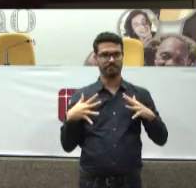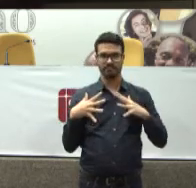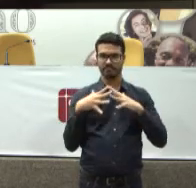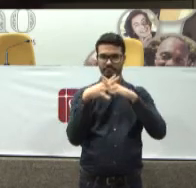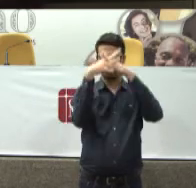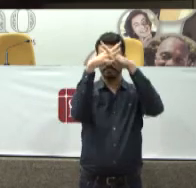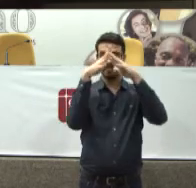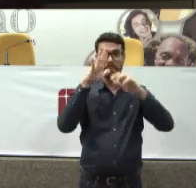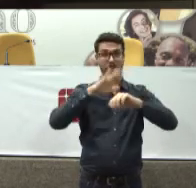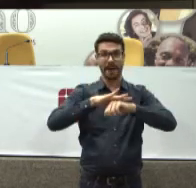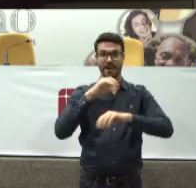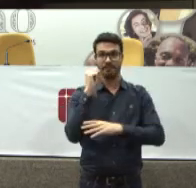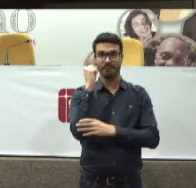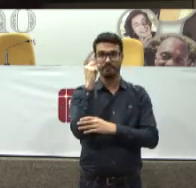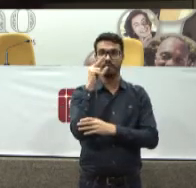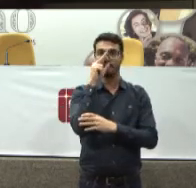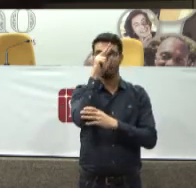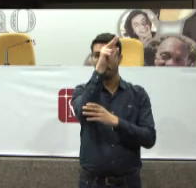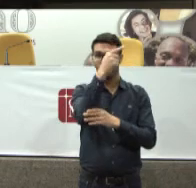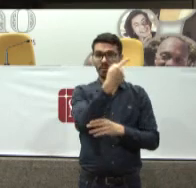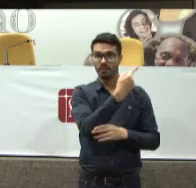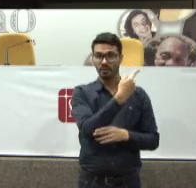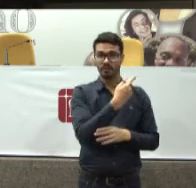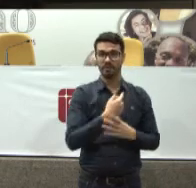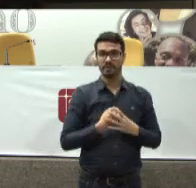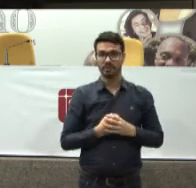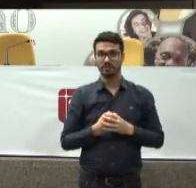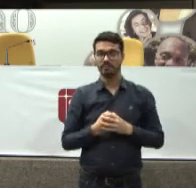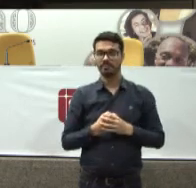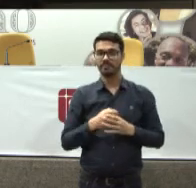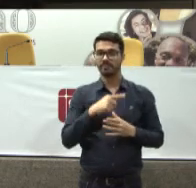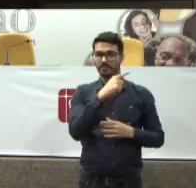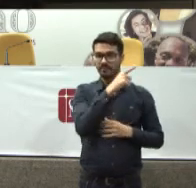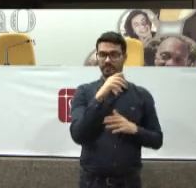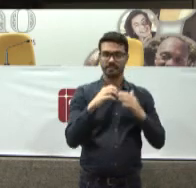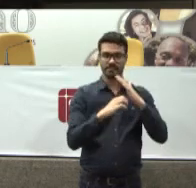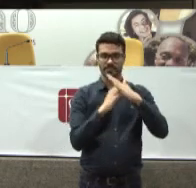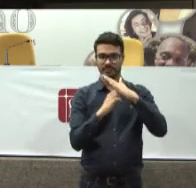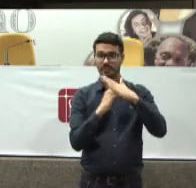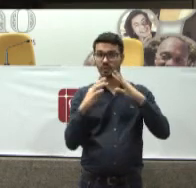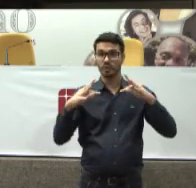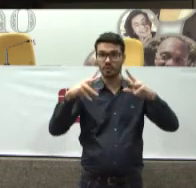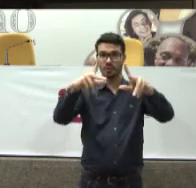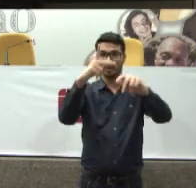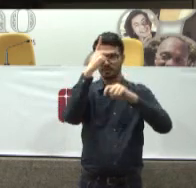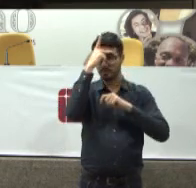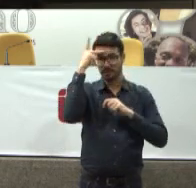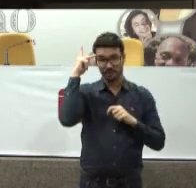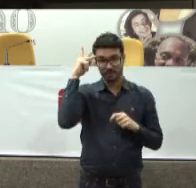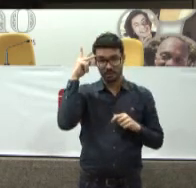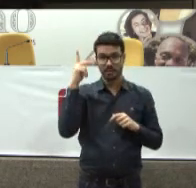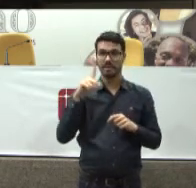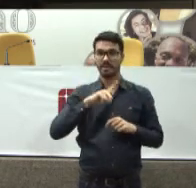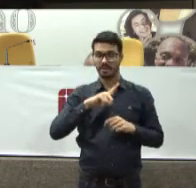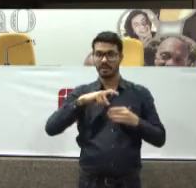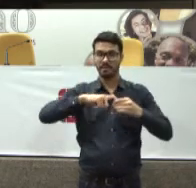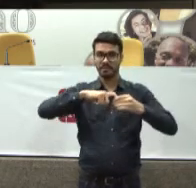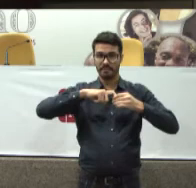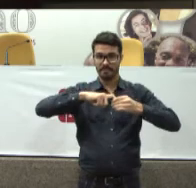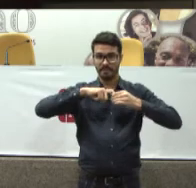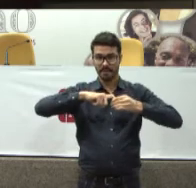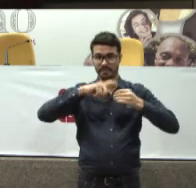contundente Que é o subsídio Crescente ao setor privado Todas as pessoas Que tem plano de saúde Tem no Estado brasileiro Um parceiro